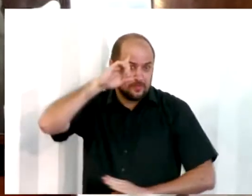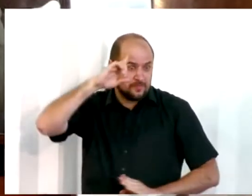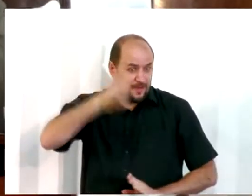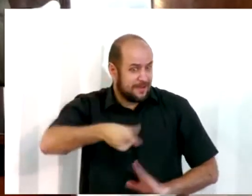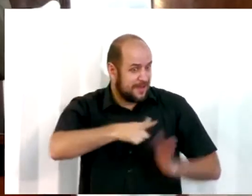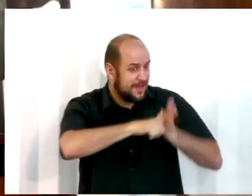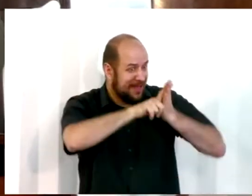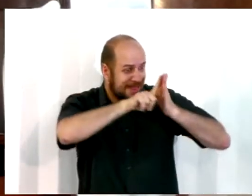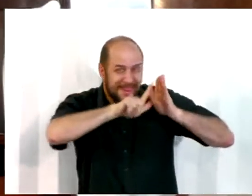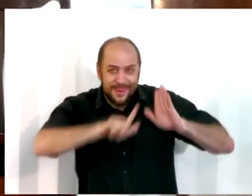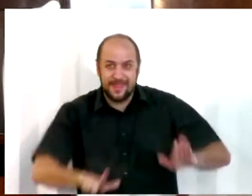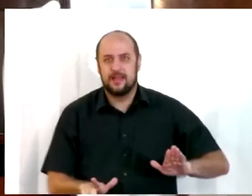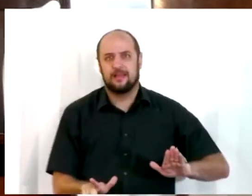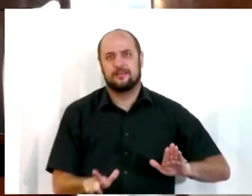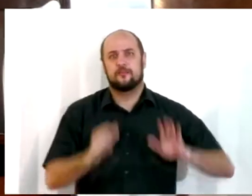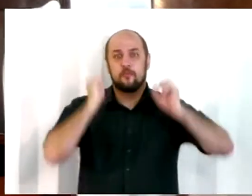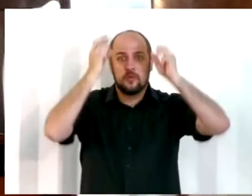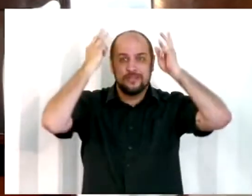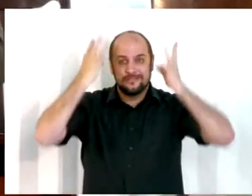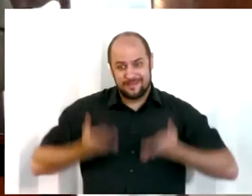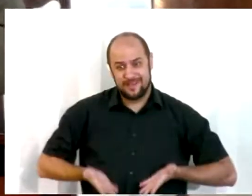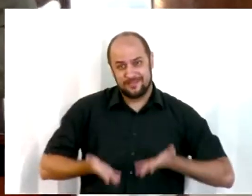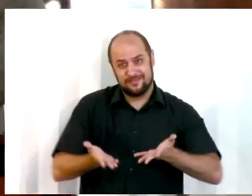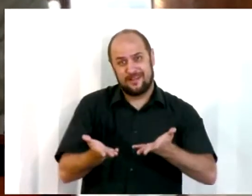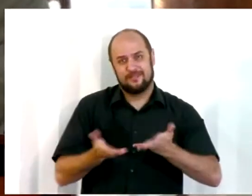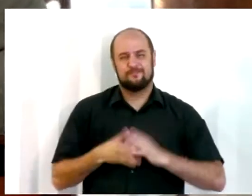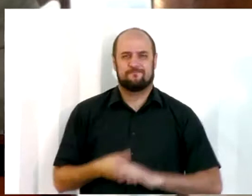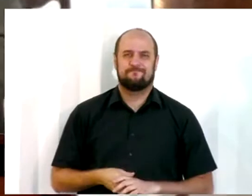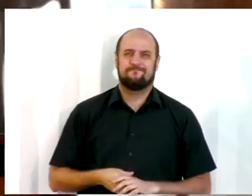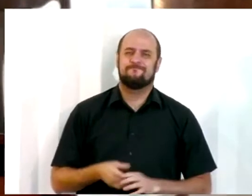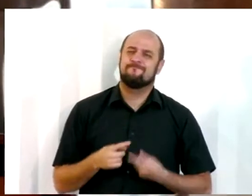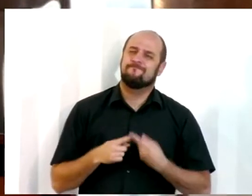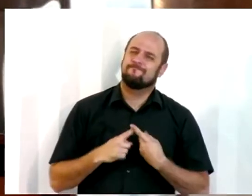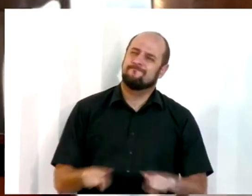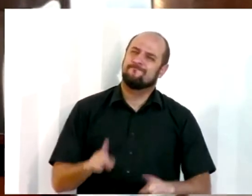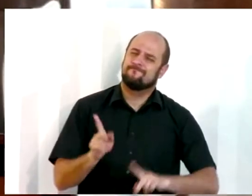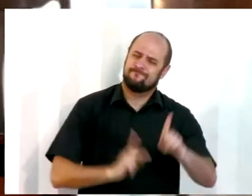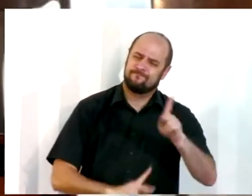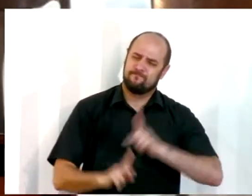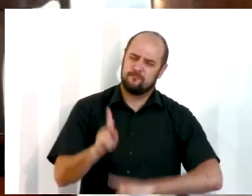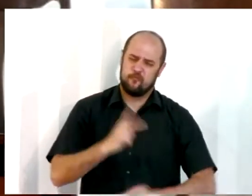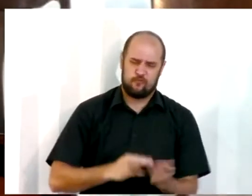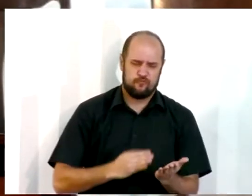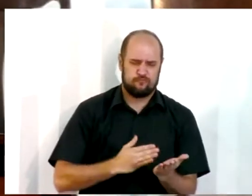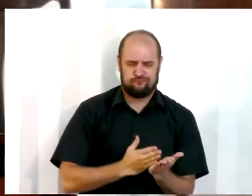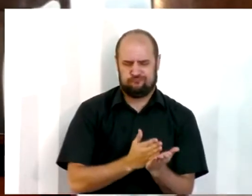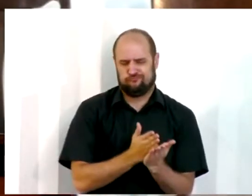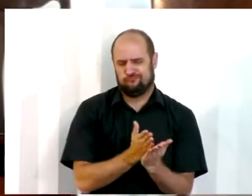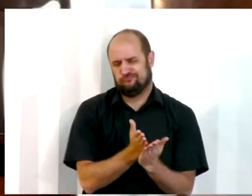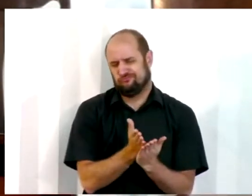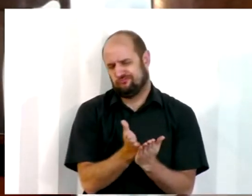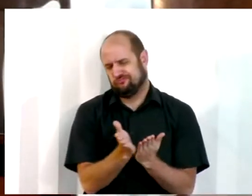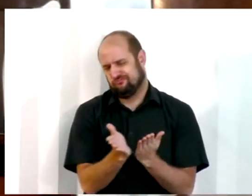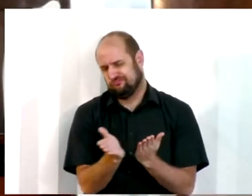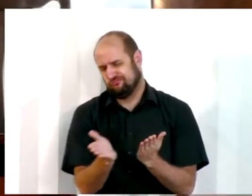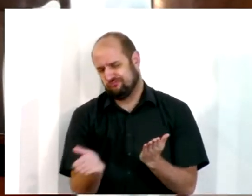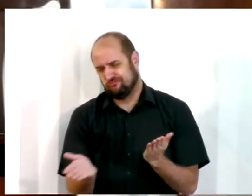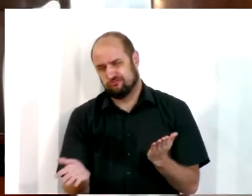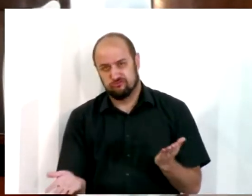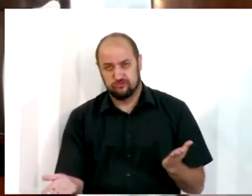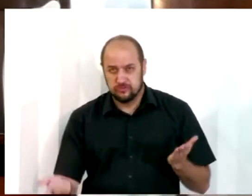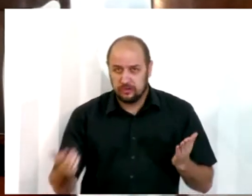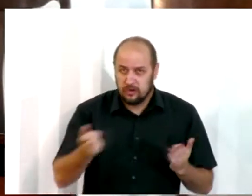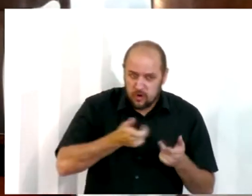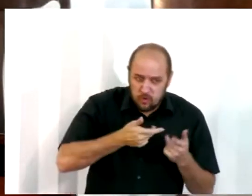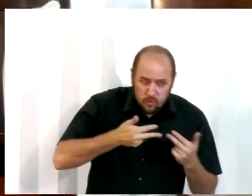a lei dele, através de Moisés, seu servo. Mas o povo começa a se desviar da palavra de Deus e outras coisas